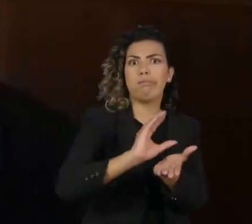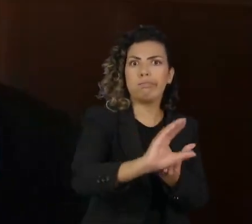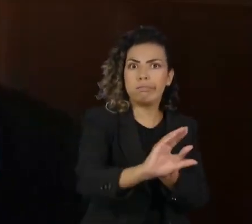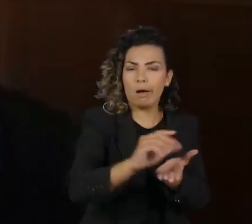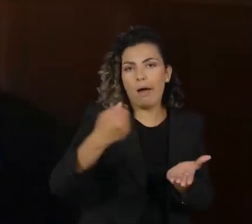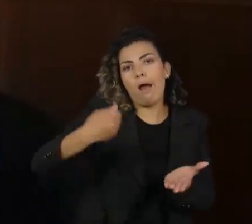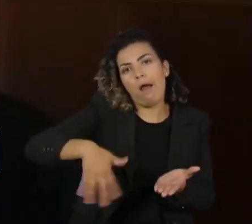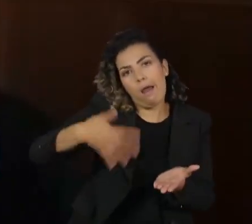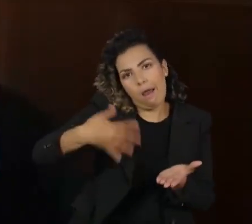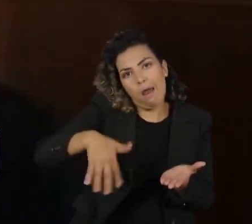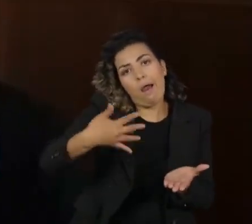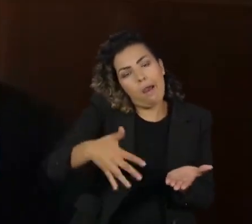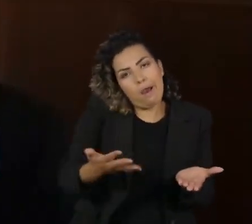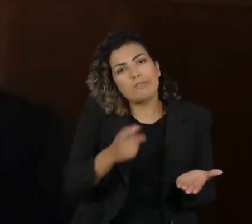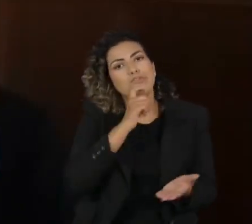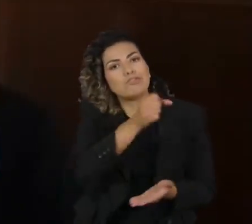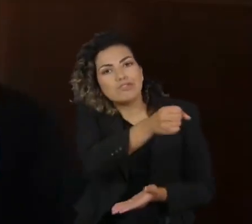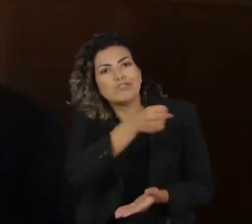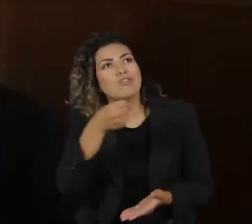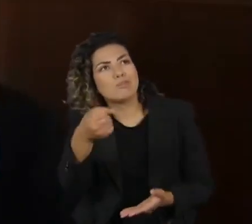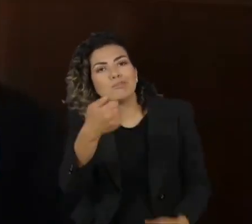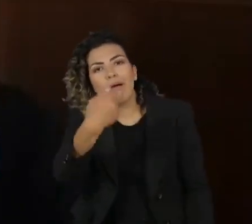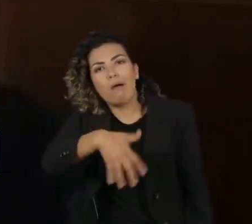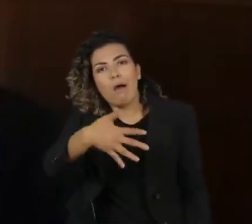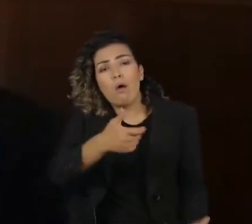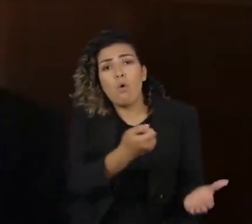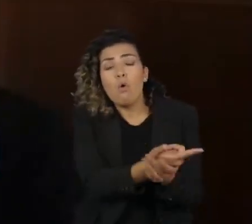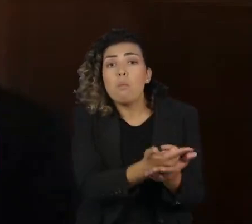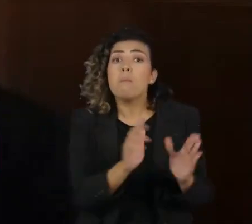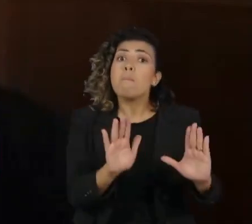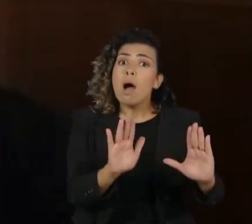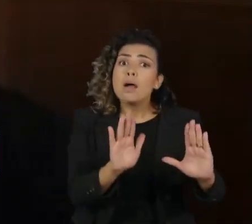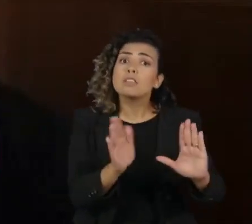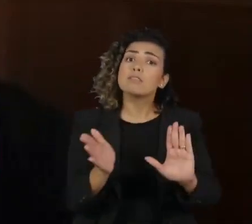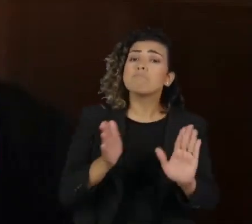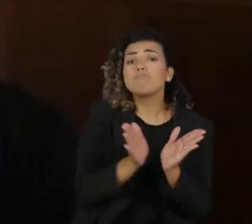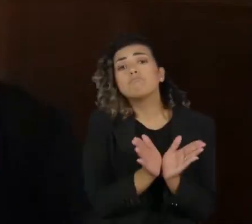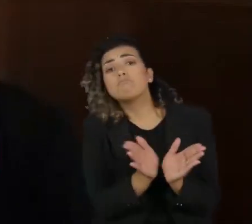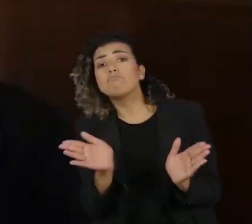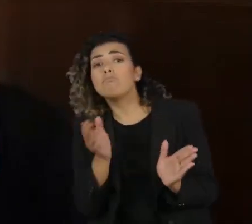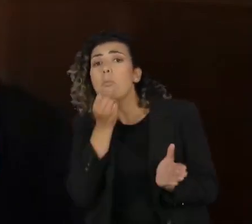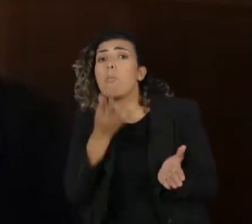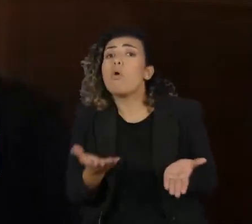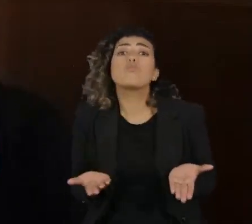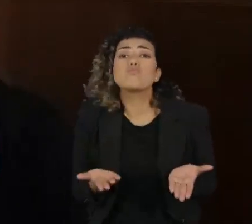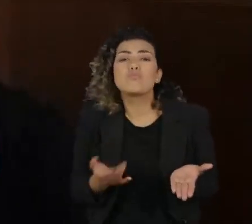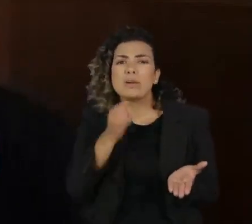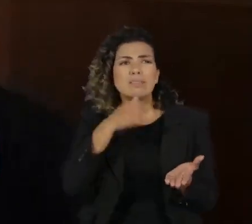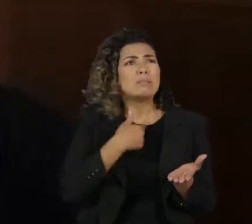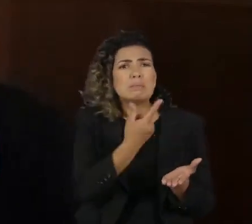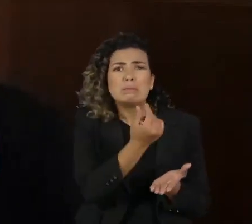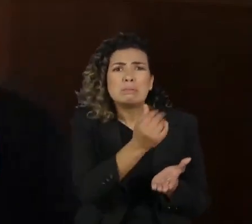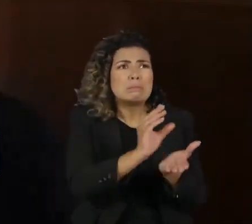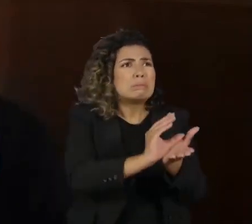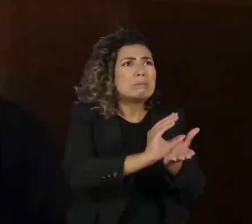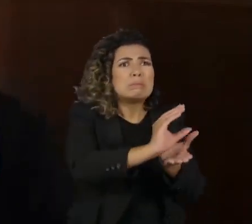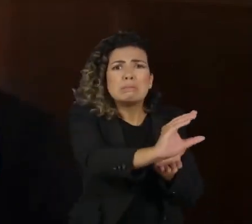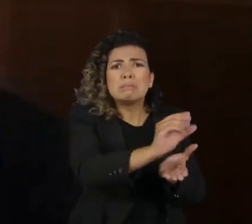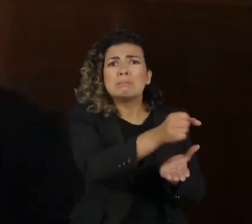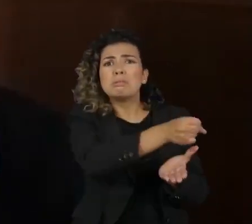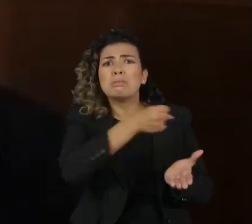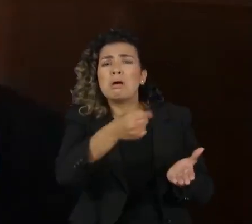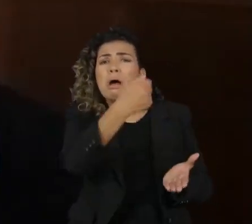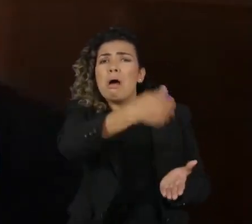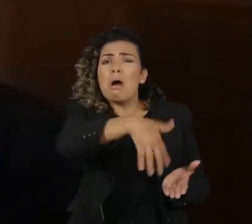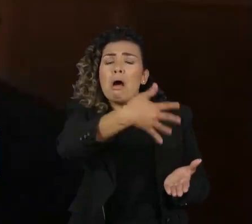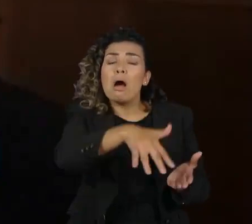disponíveis no mercado, mas alguns cálculos indicam que esse custo do ciclo de vida do produto,